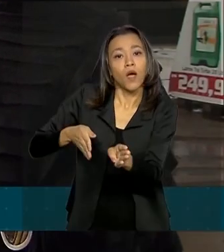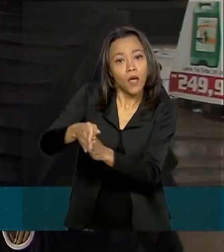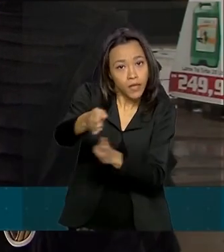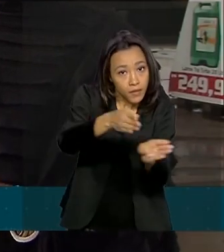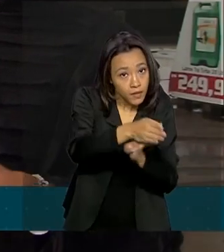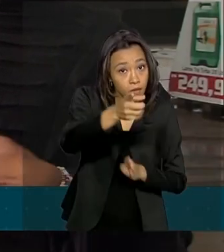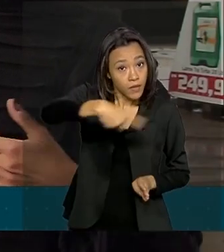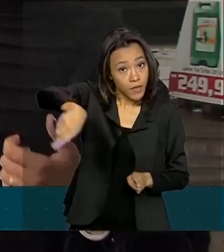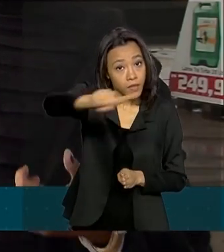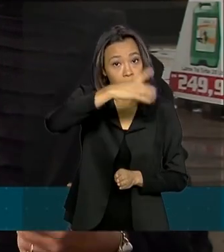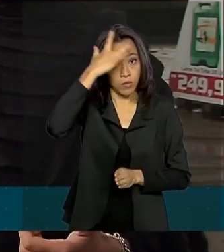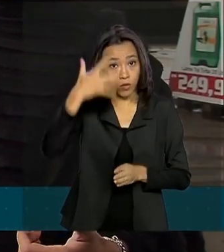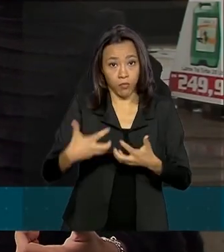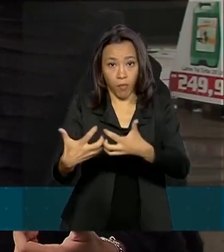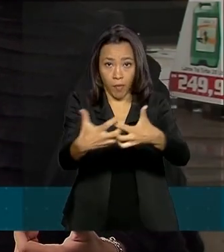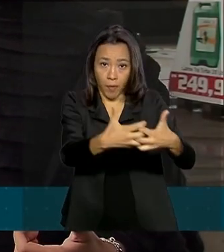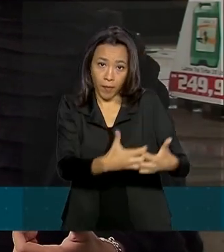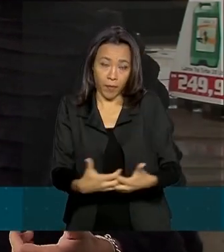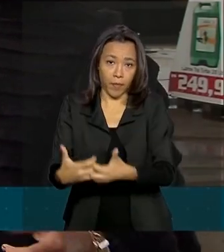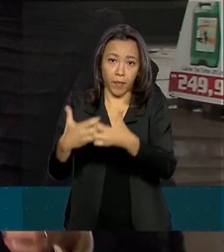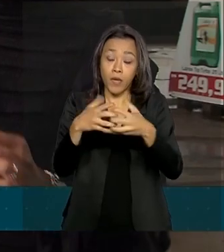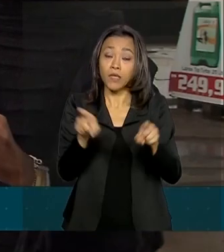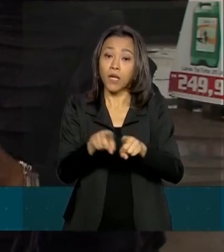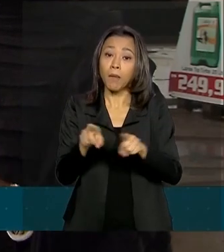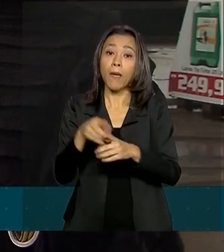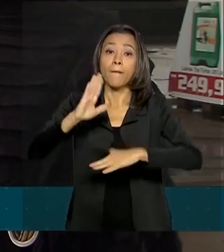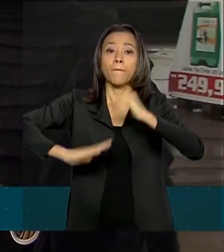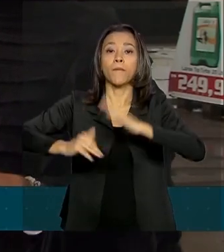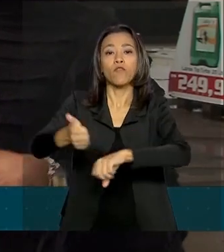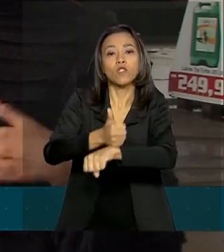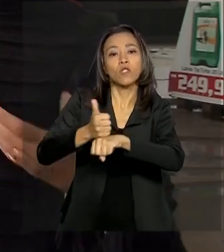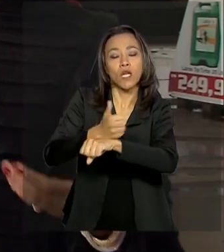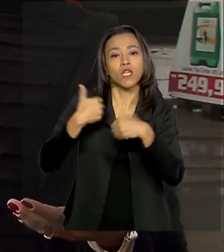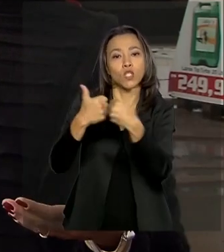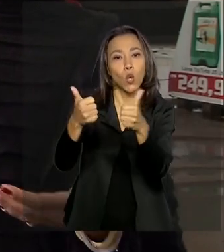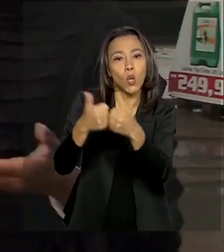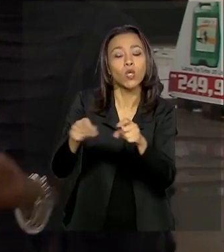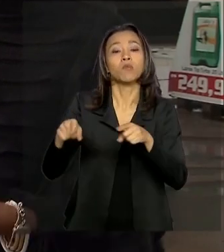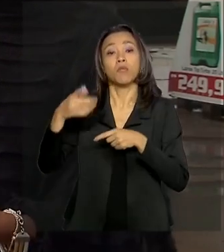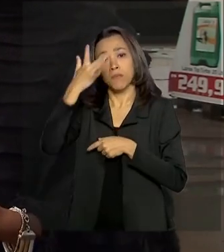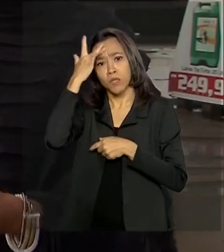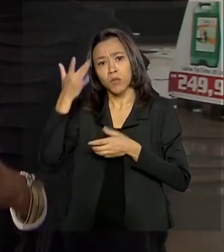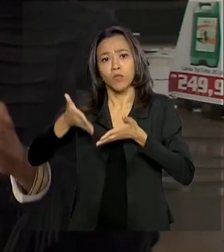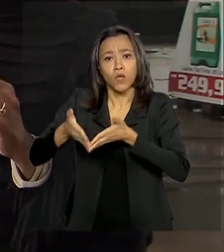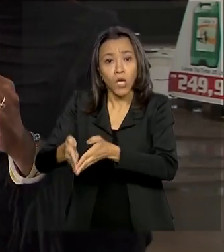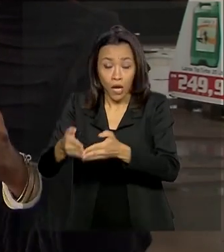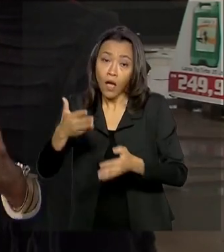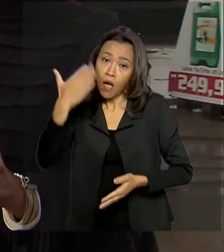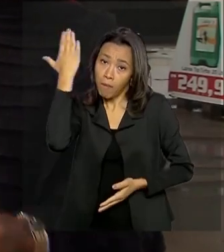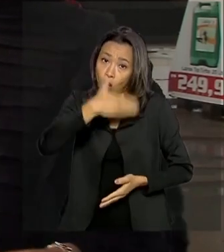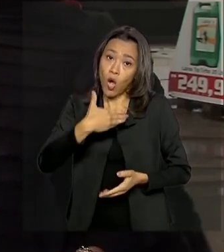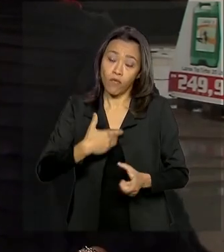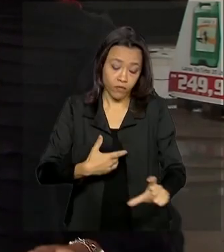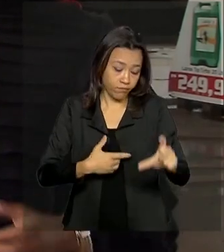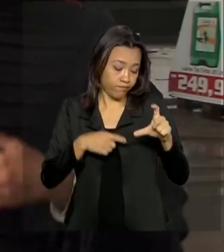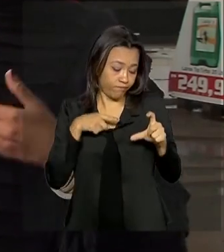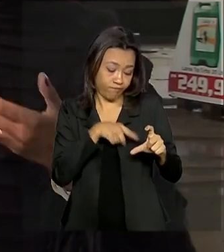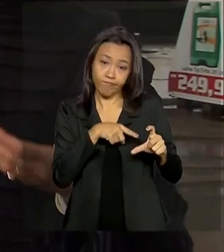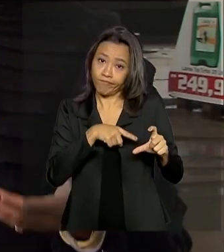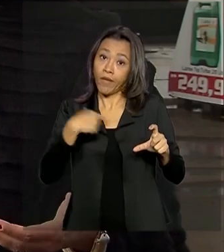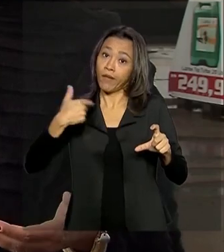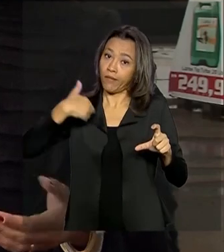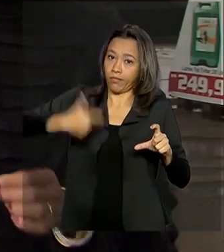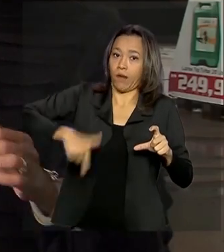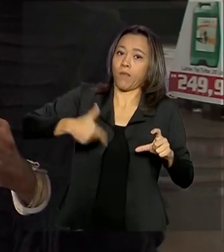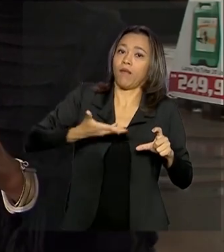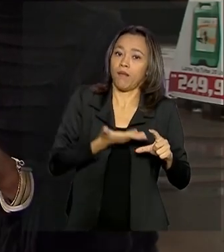os caminhoneiros profissionais de transporte coletivo e portuários apresentem algum documento que identifique a categoria em